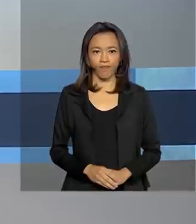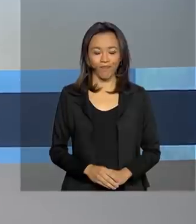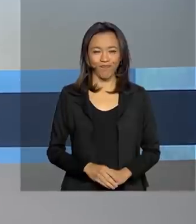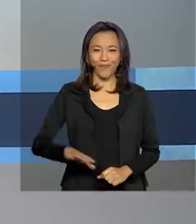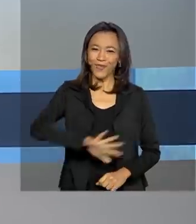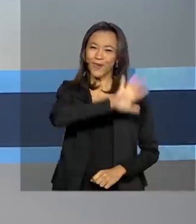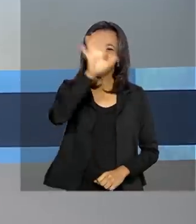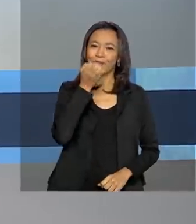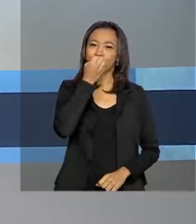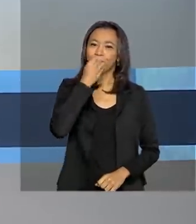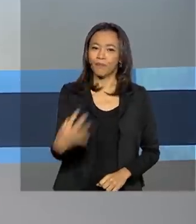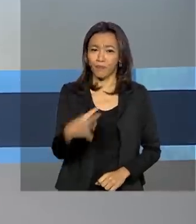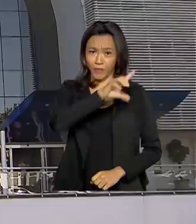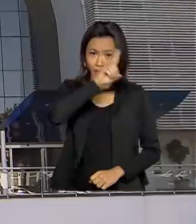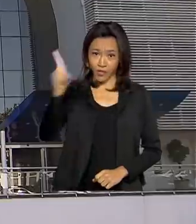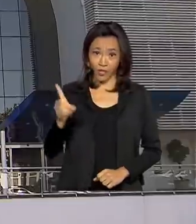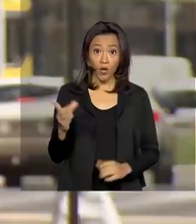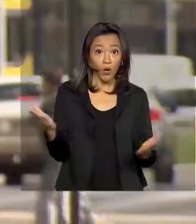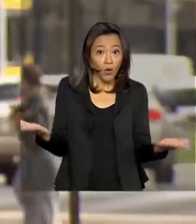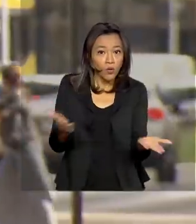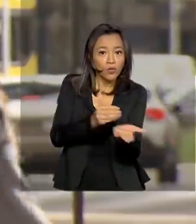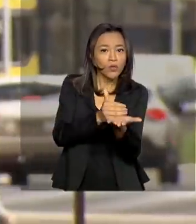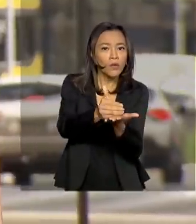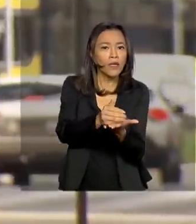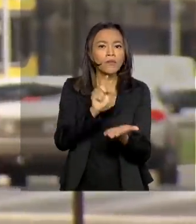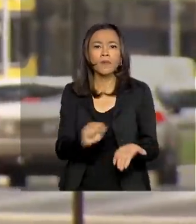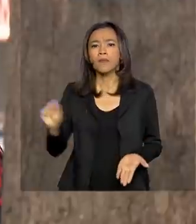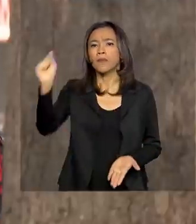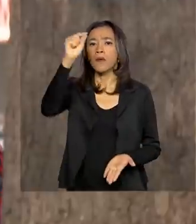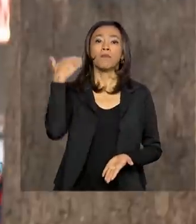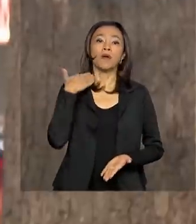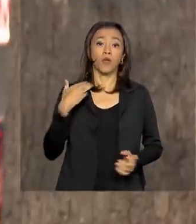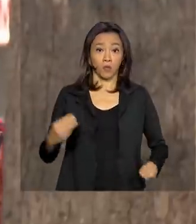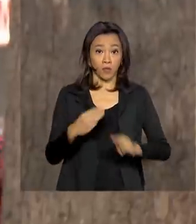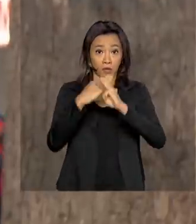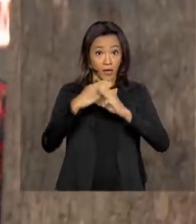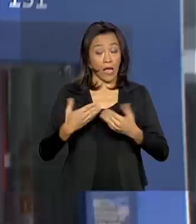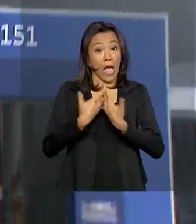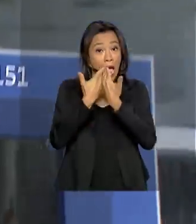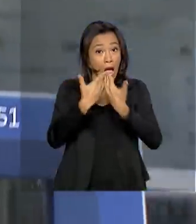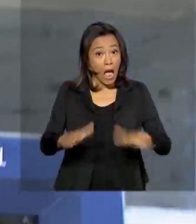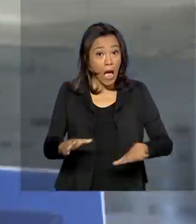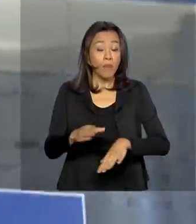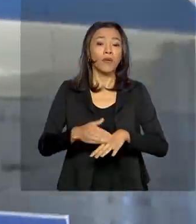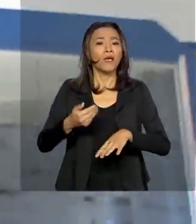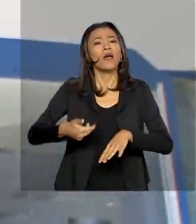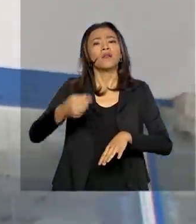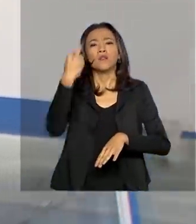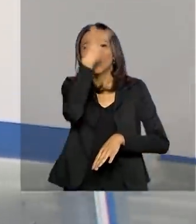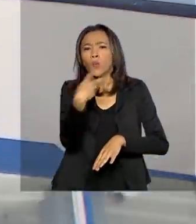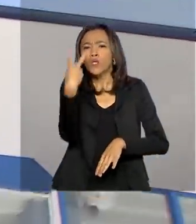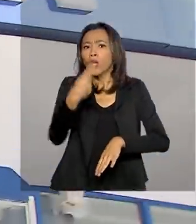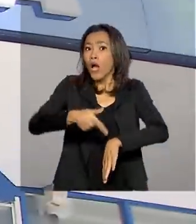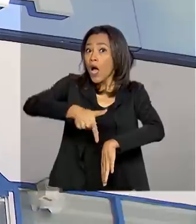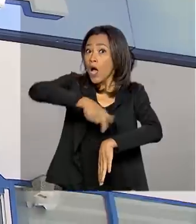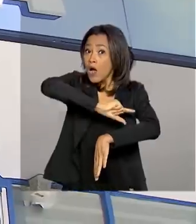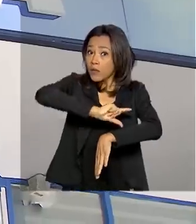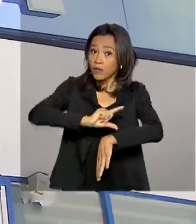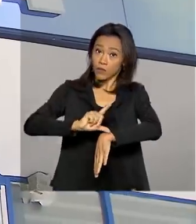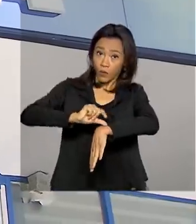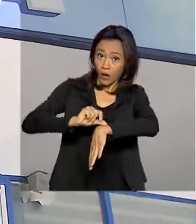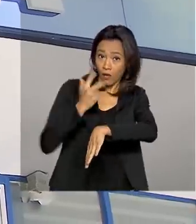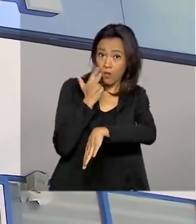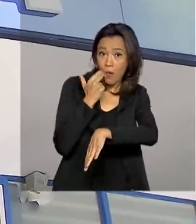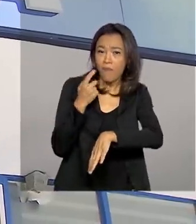Olá, bom dia. A partir de hoje, agências da Caixa abrem duas horas mais cedo para atender quem precisa do